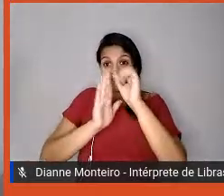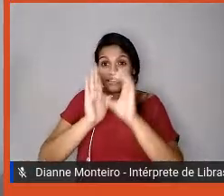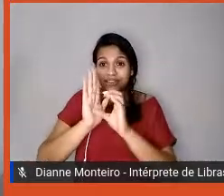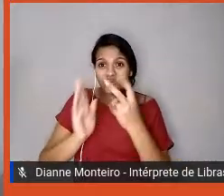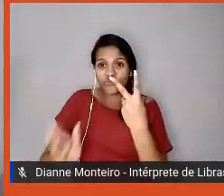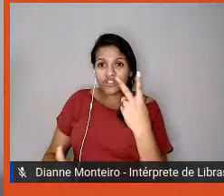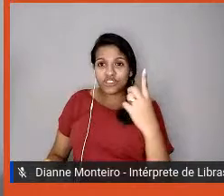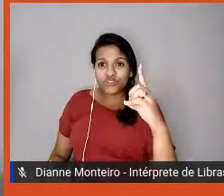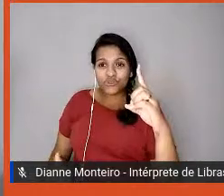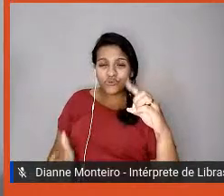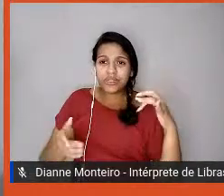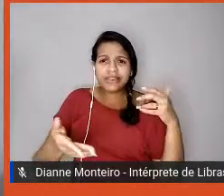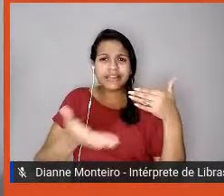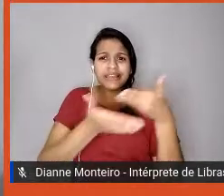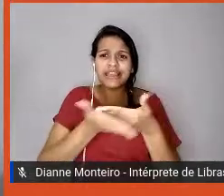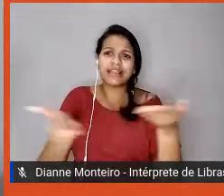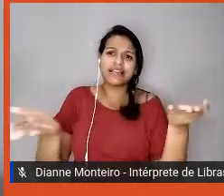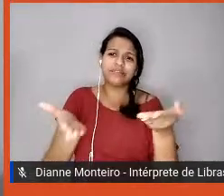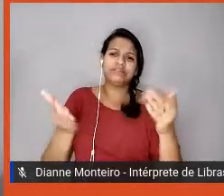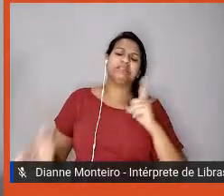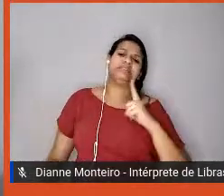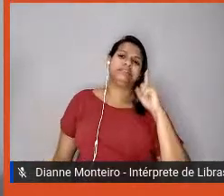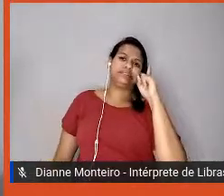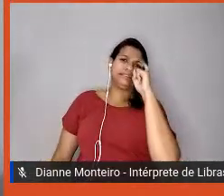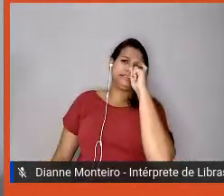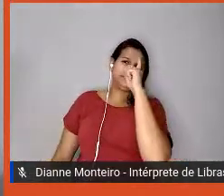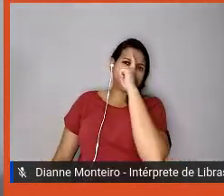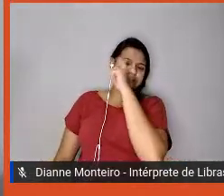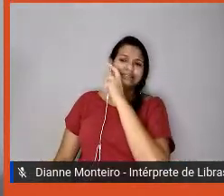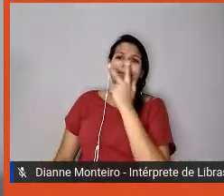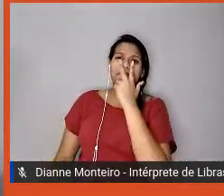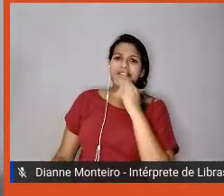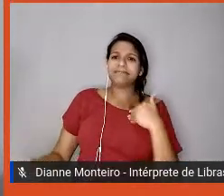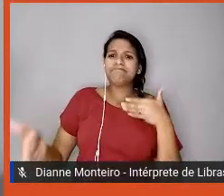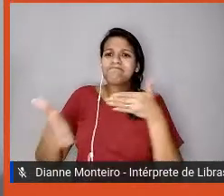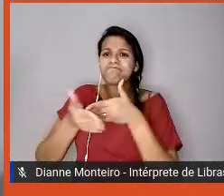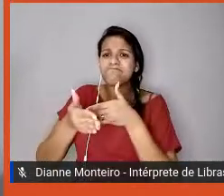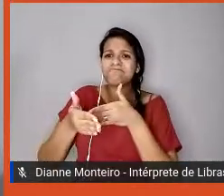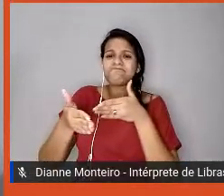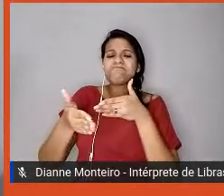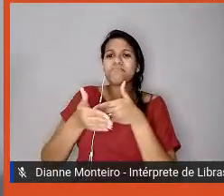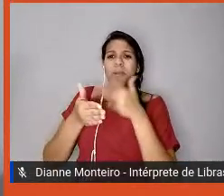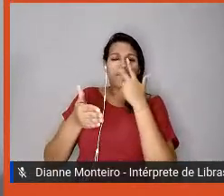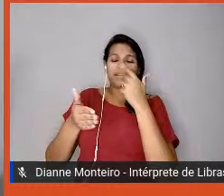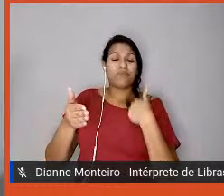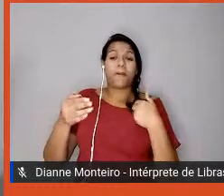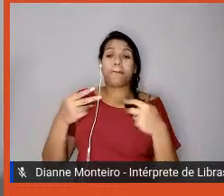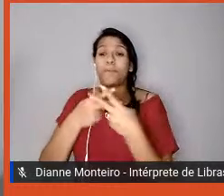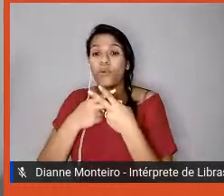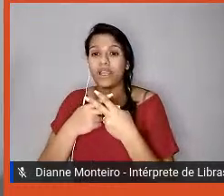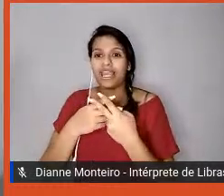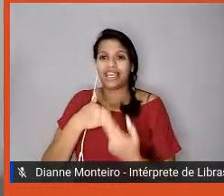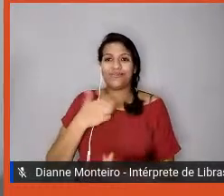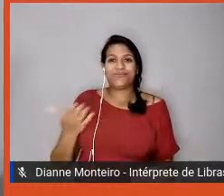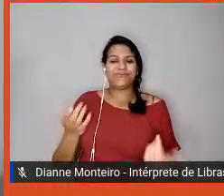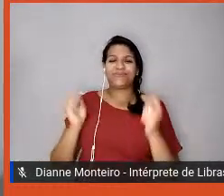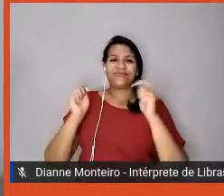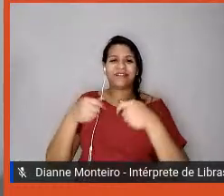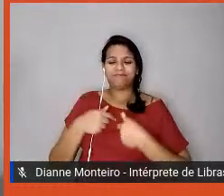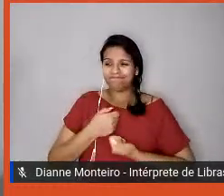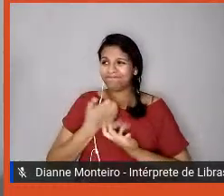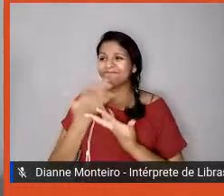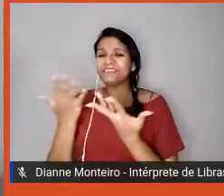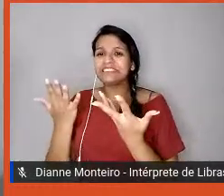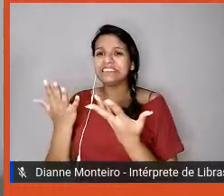temos instabilidades, é muito importante que nós reconheçamos isso, nós somos seres humanos, né, então, a gente